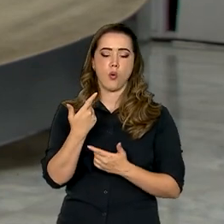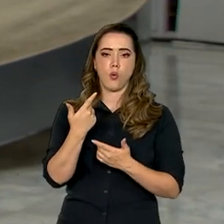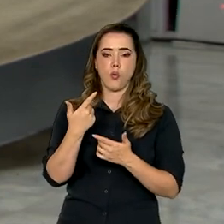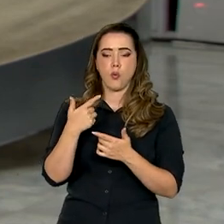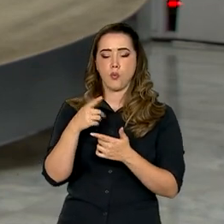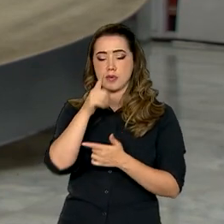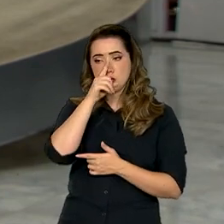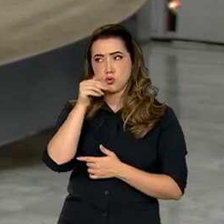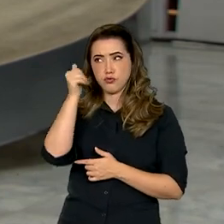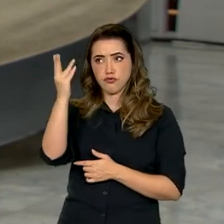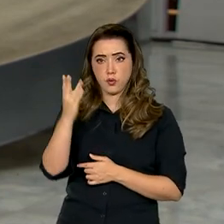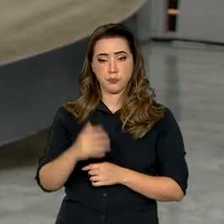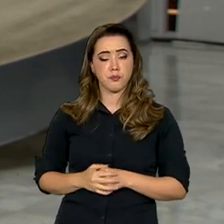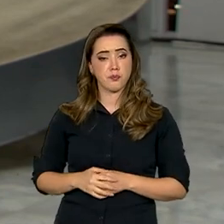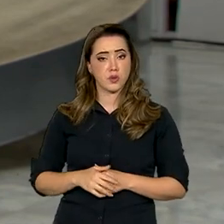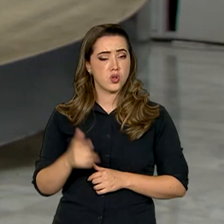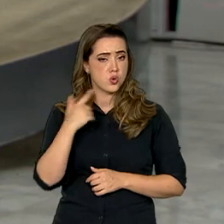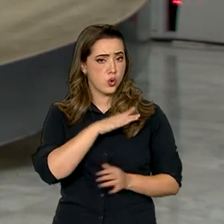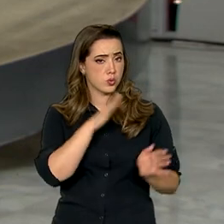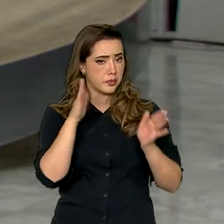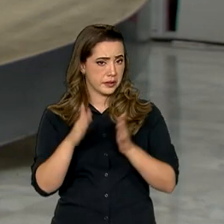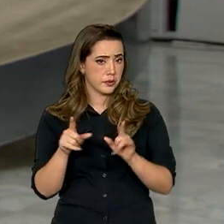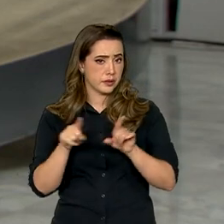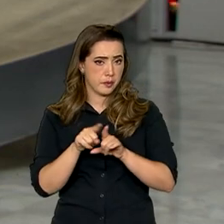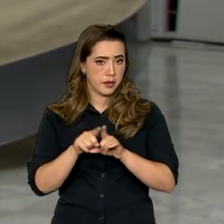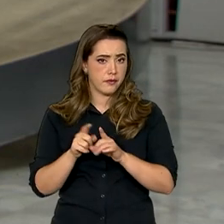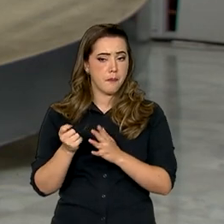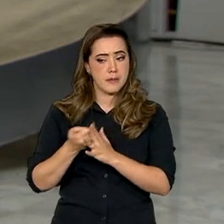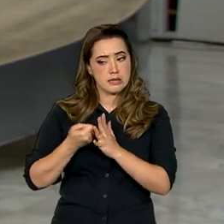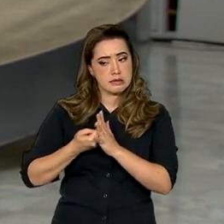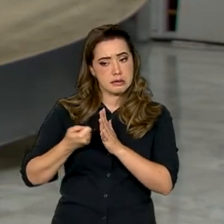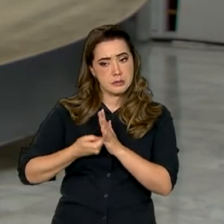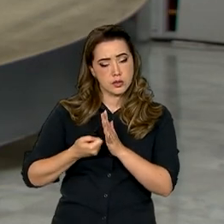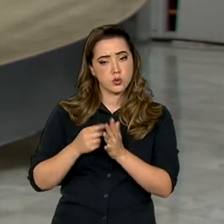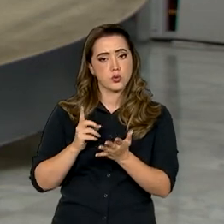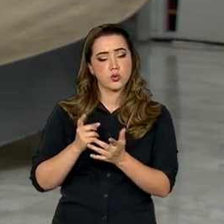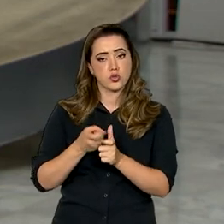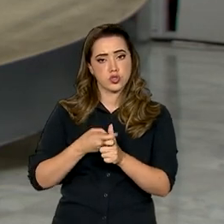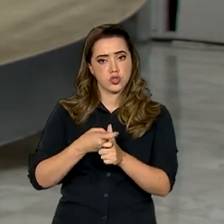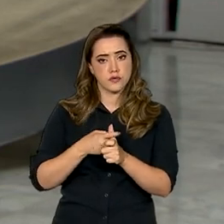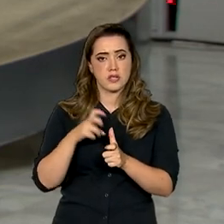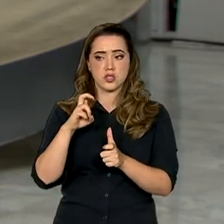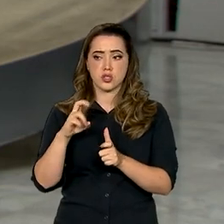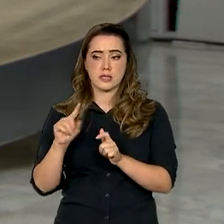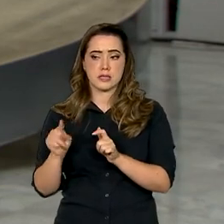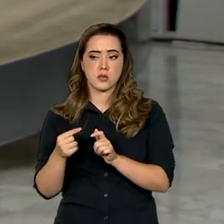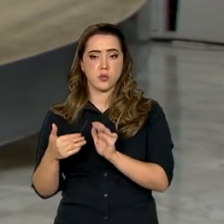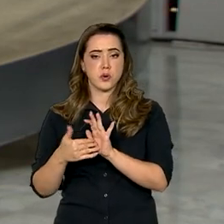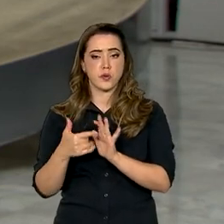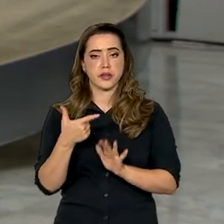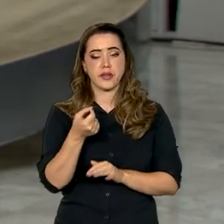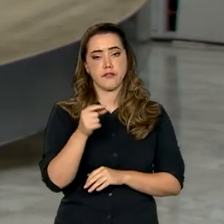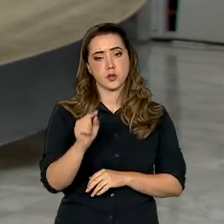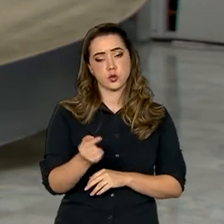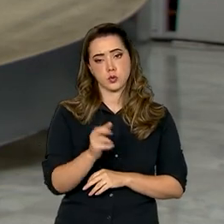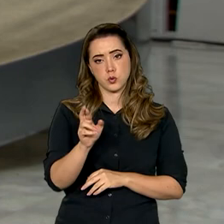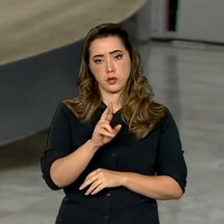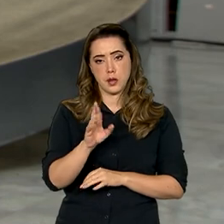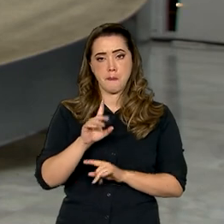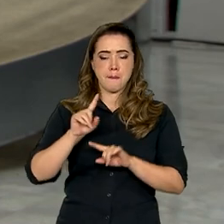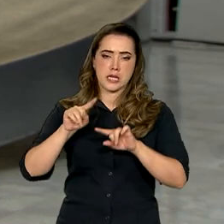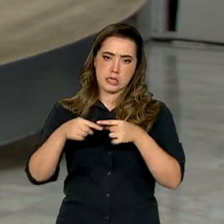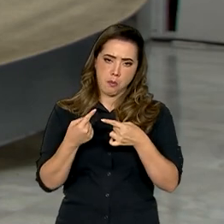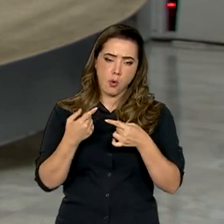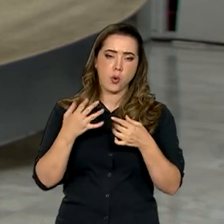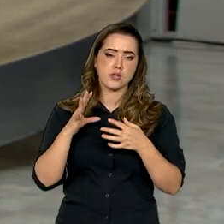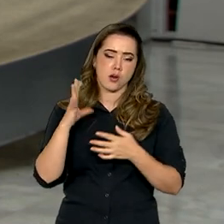um outro momento, também serão renegociadas dívidas com valores entre R 5 mil e R 20 mil. Mas isso só será